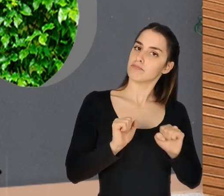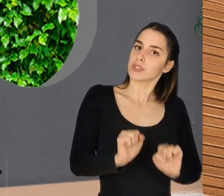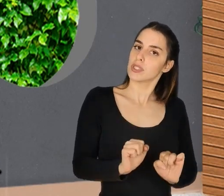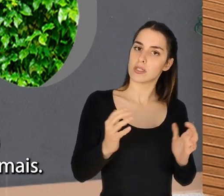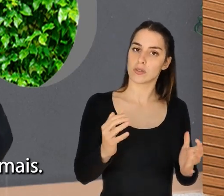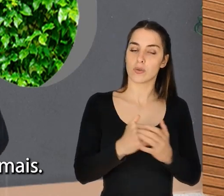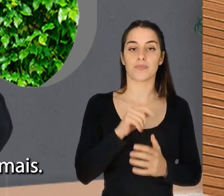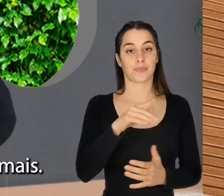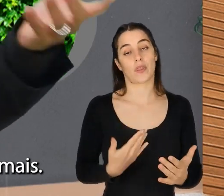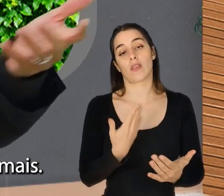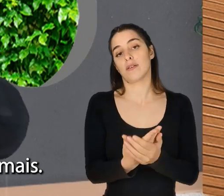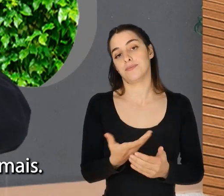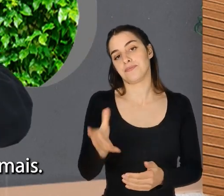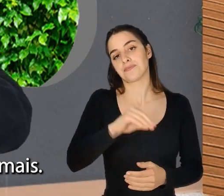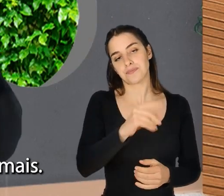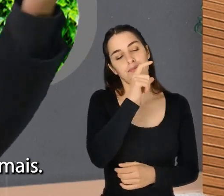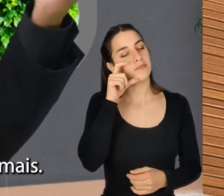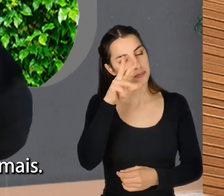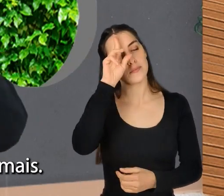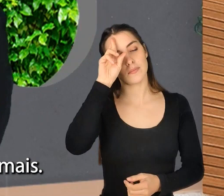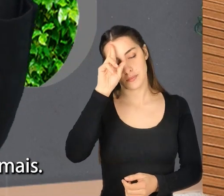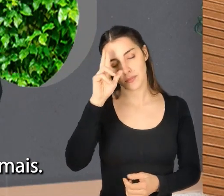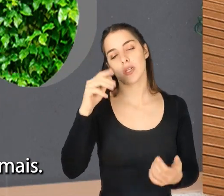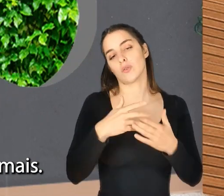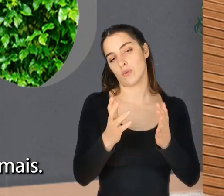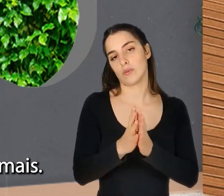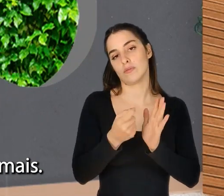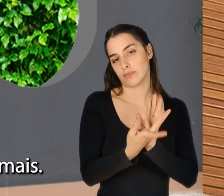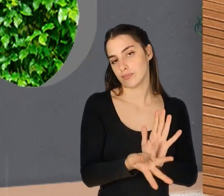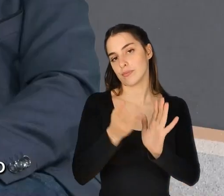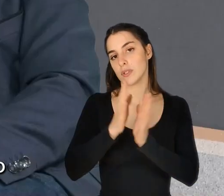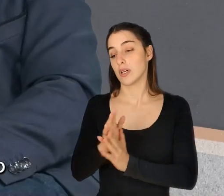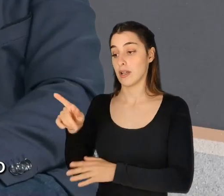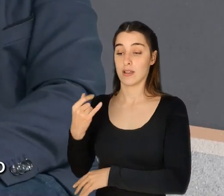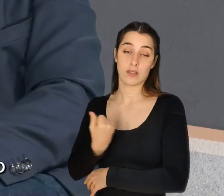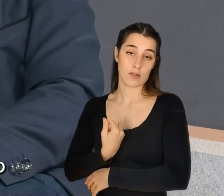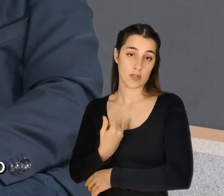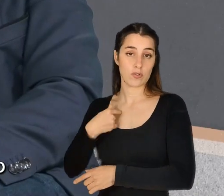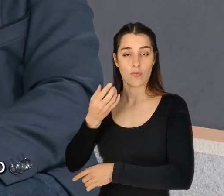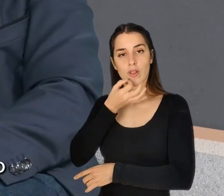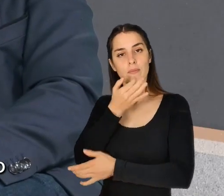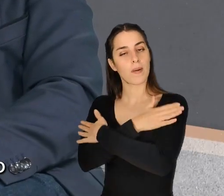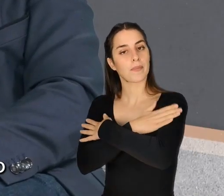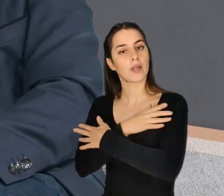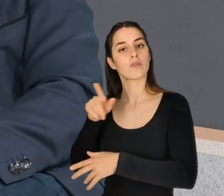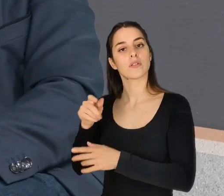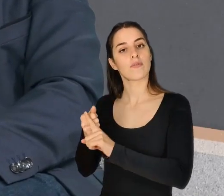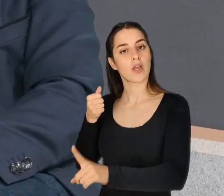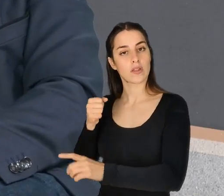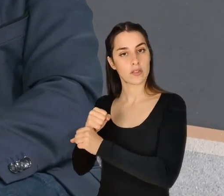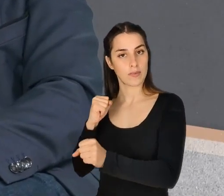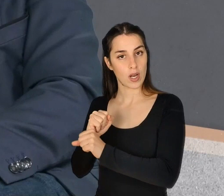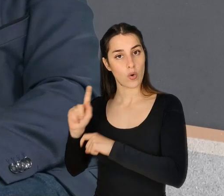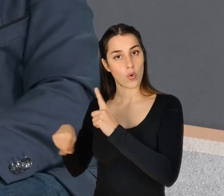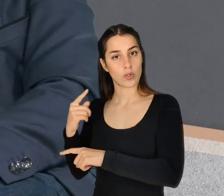algo e de contribuir. isso vai te levar, mais uma vez, compromisso, esforço e tudo mais. Sim, essa identificação. Há dias falava com um amigo que foi desafiado a trabalhar